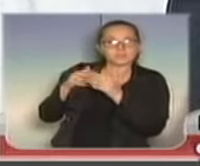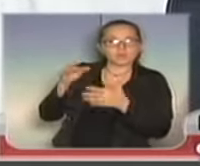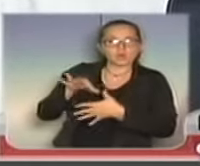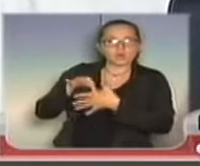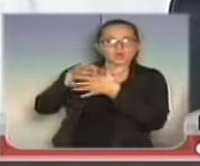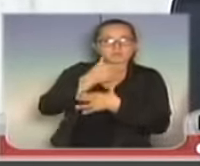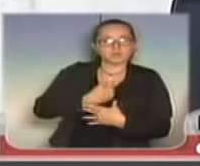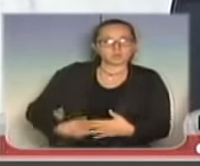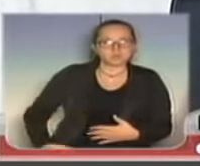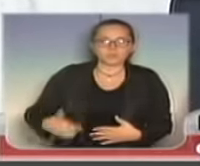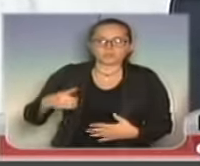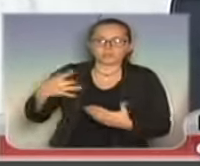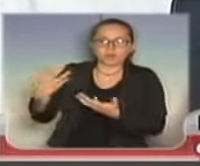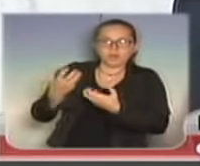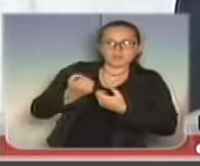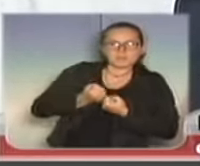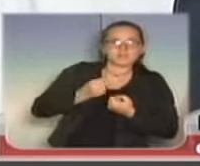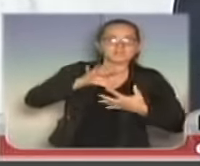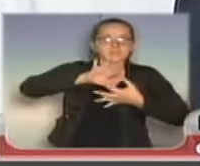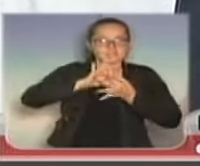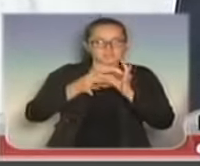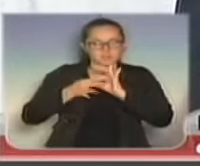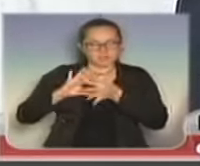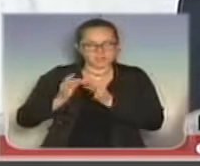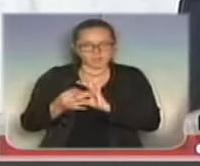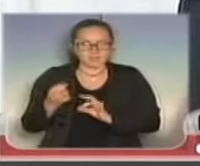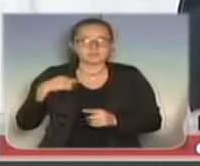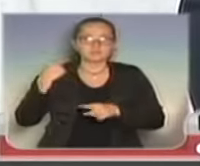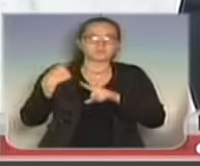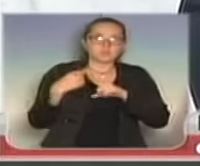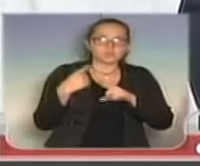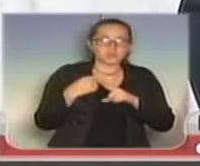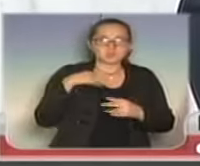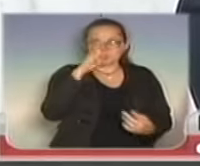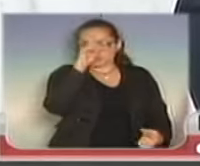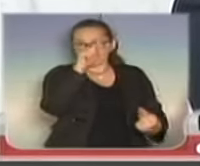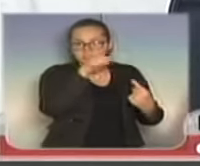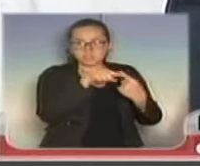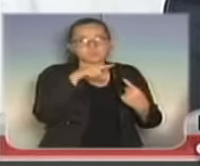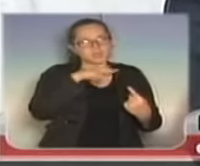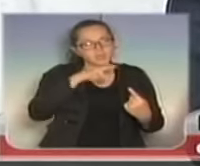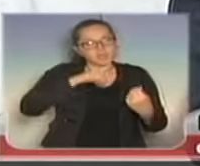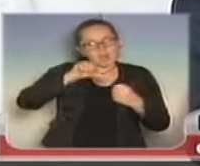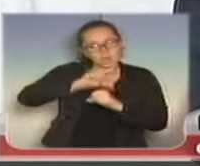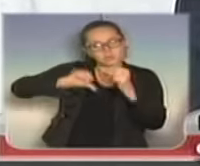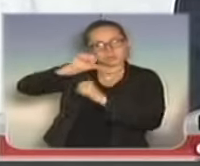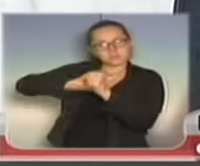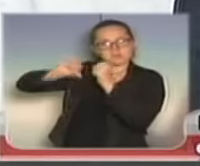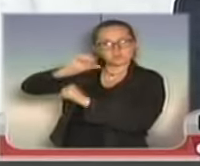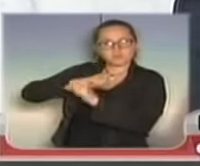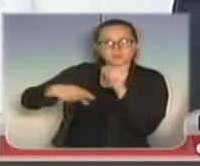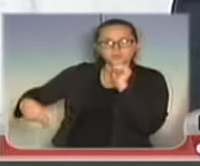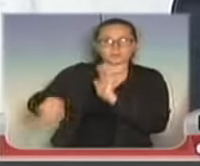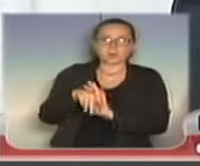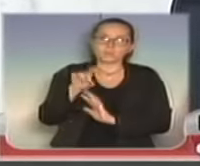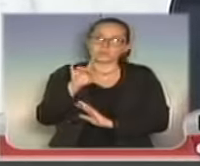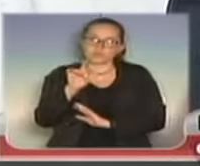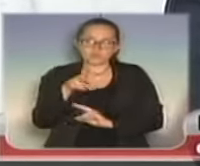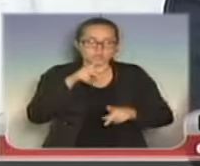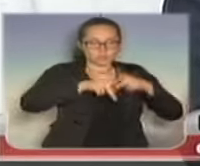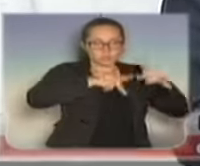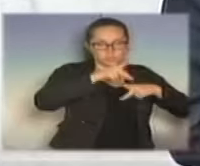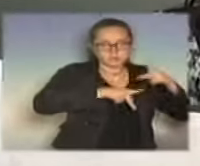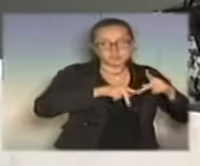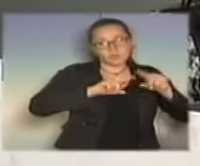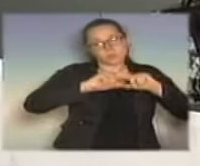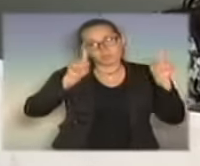acolha essas emendas, no sentido de que sejam feitas algumas alterações em prol, não só da população, como